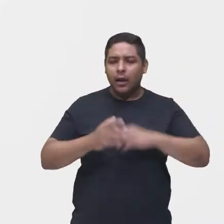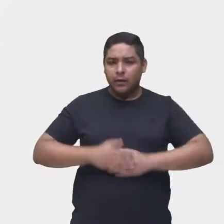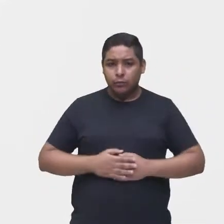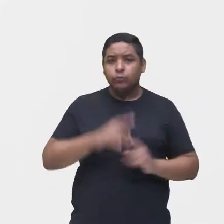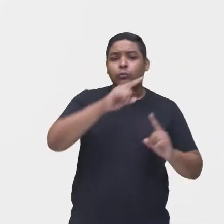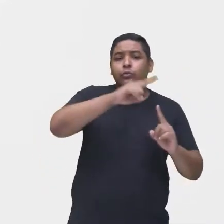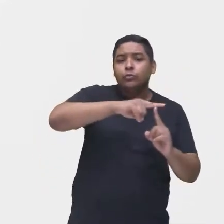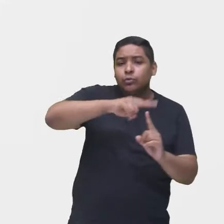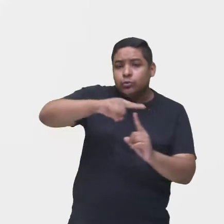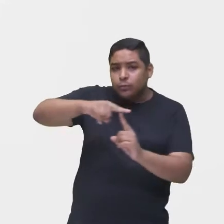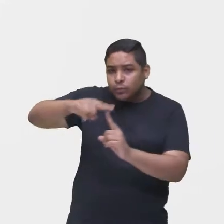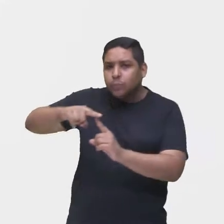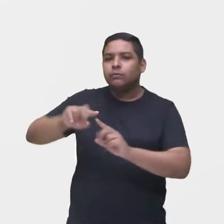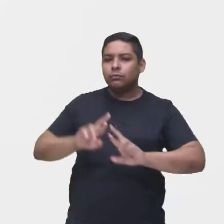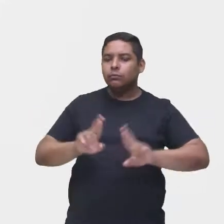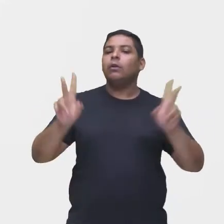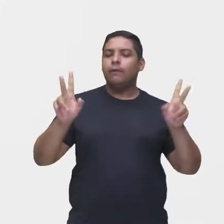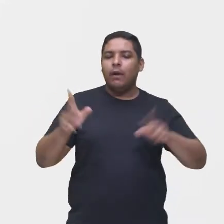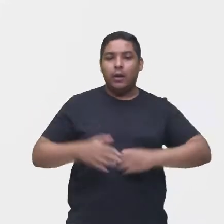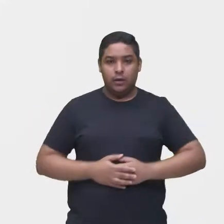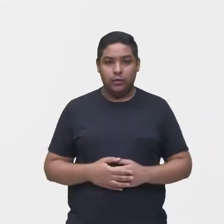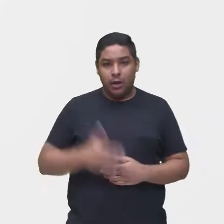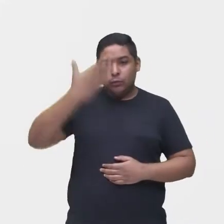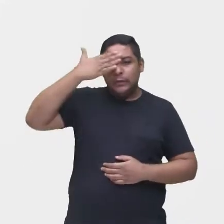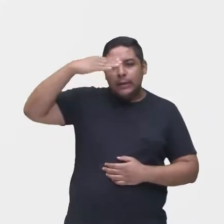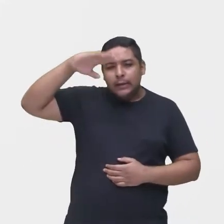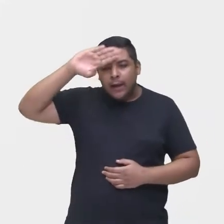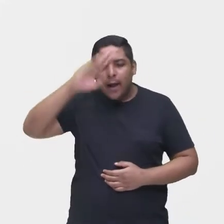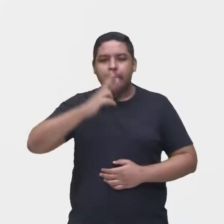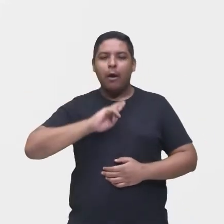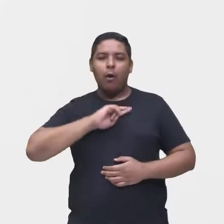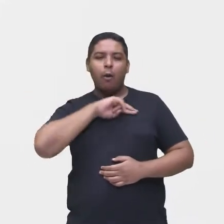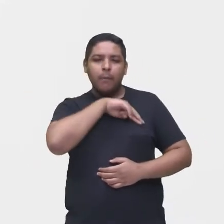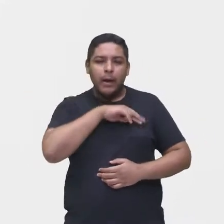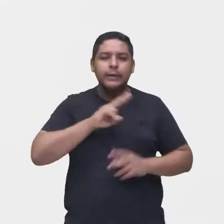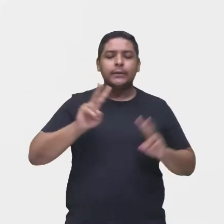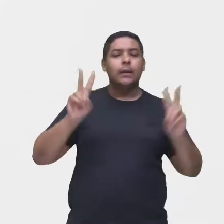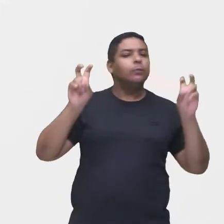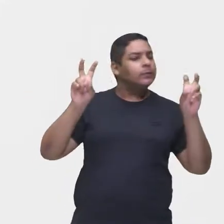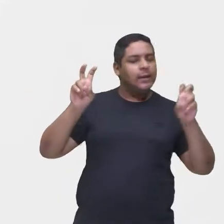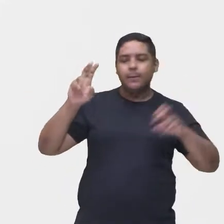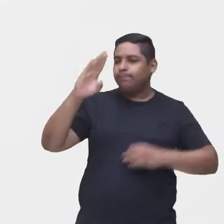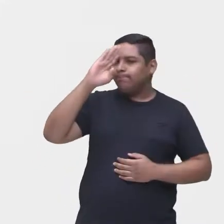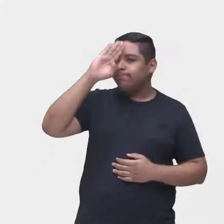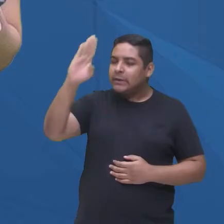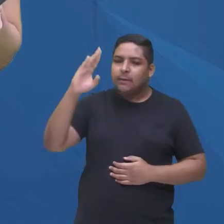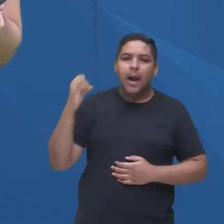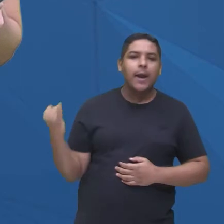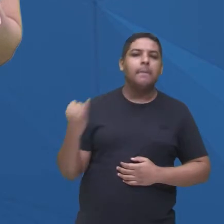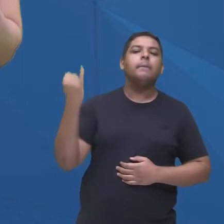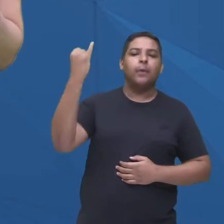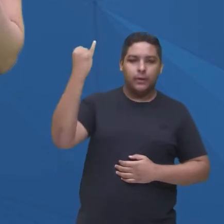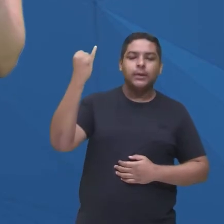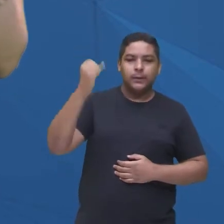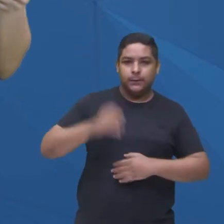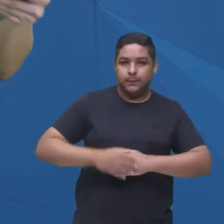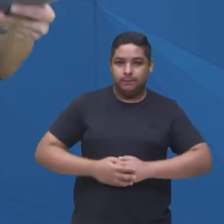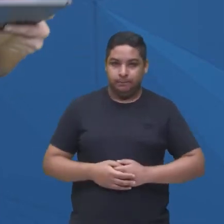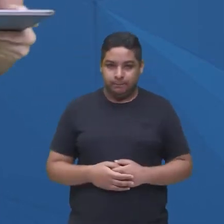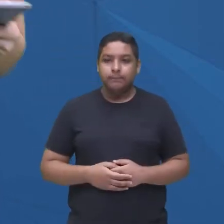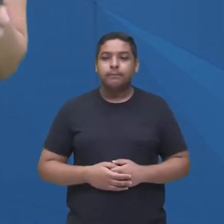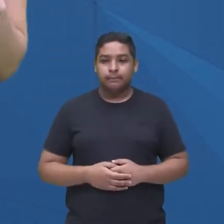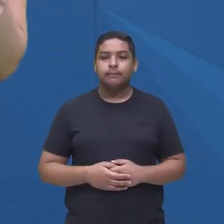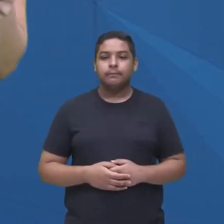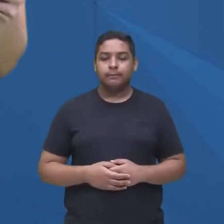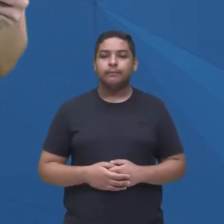drama, um romance ou então aquele tema realmente que é fundamental ou central, não é? Dentro daquela